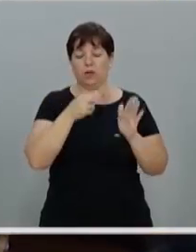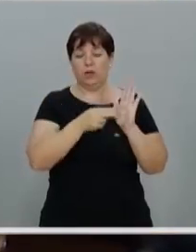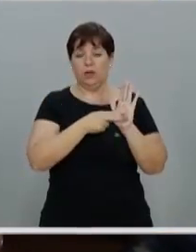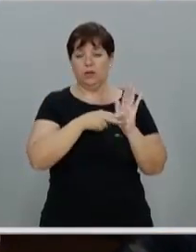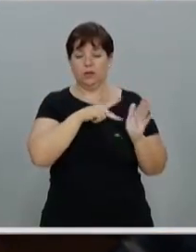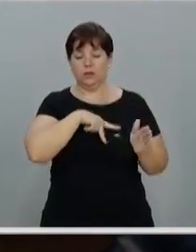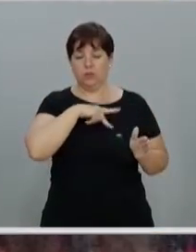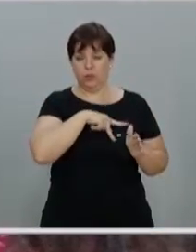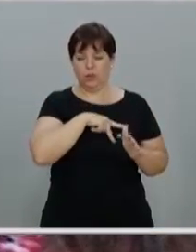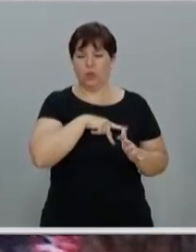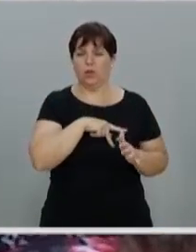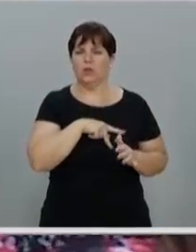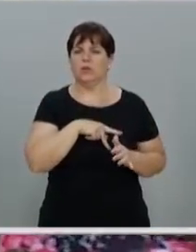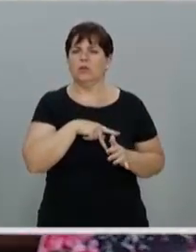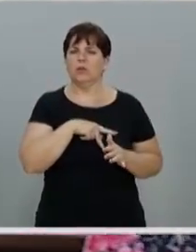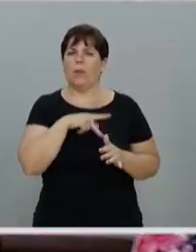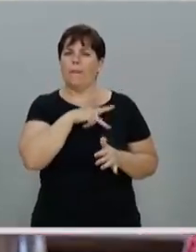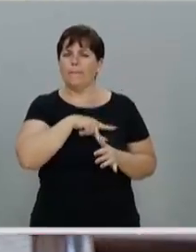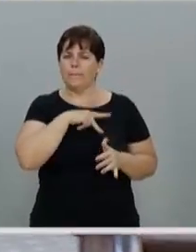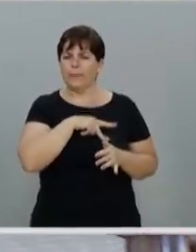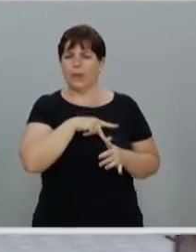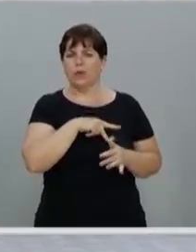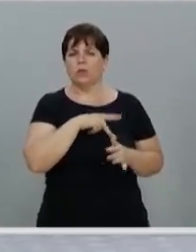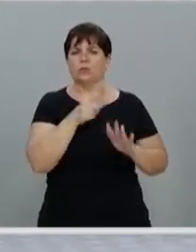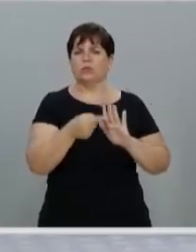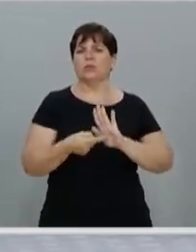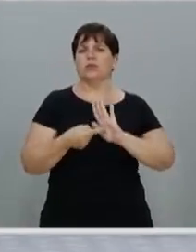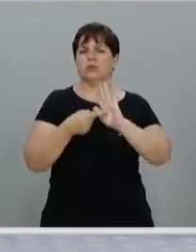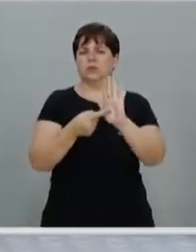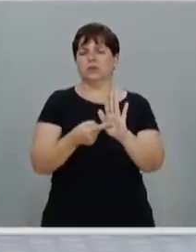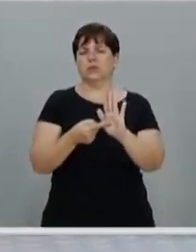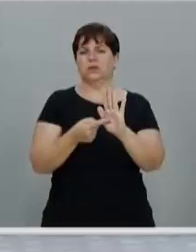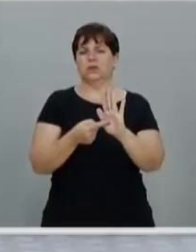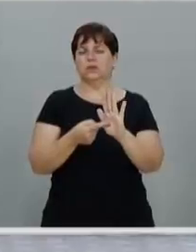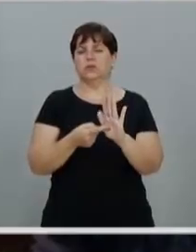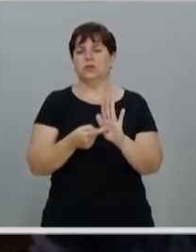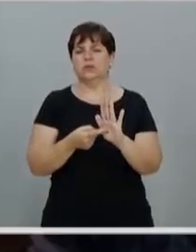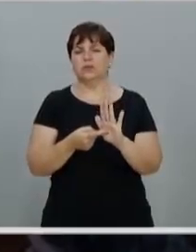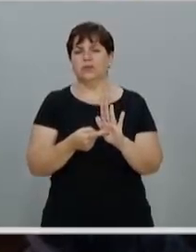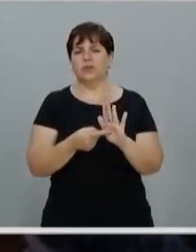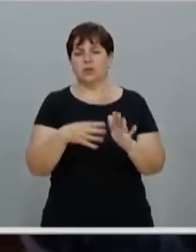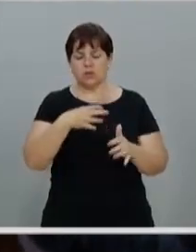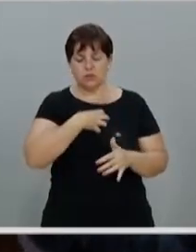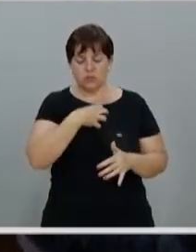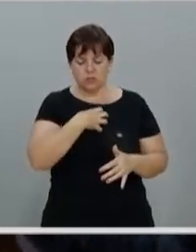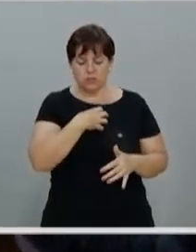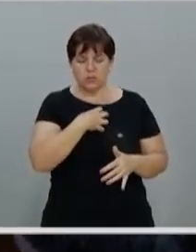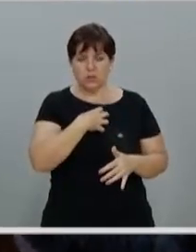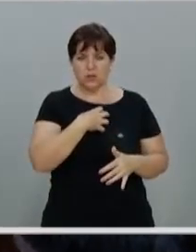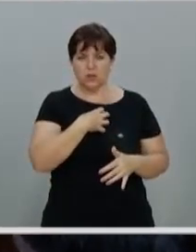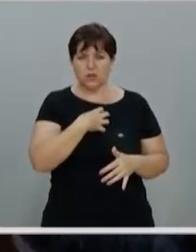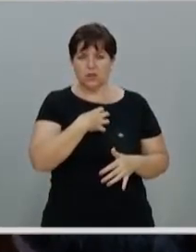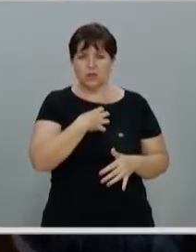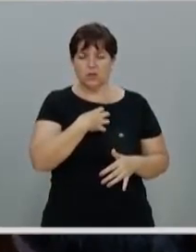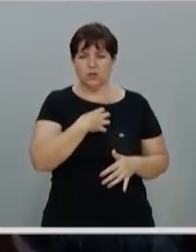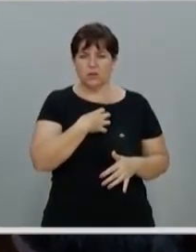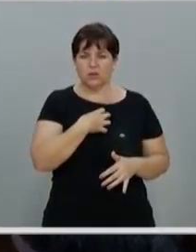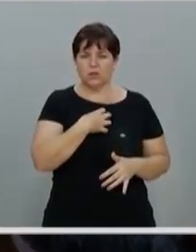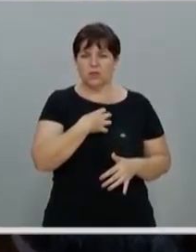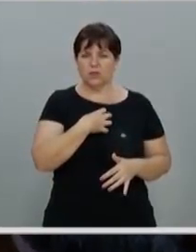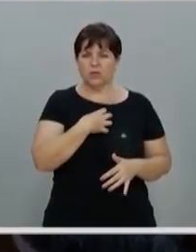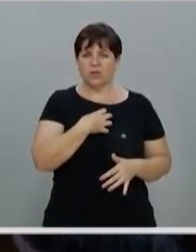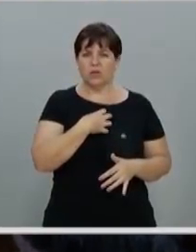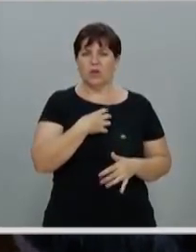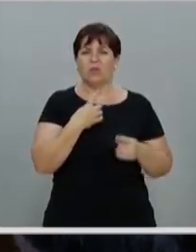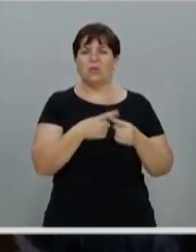nós vemos a narrativa de Paulo expondo, abrindo, falando dos seus sentimentos, de maneira especial do seu sentimento de